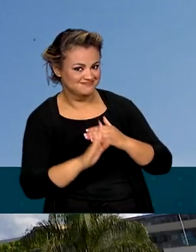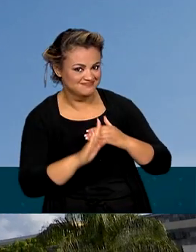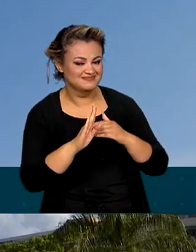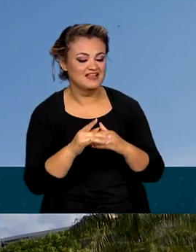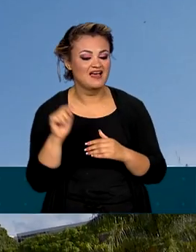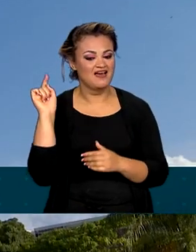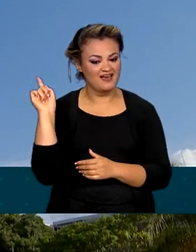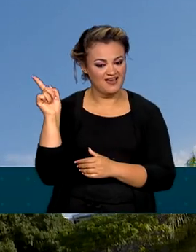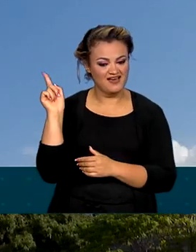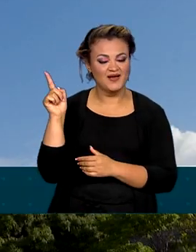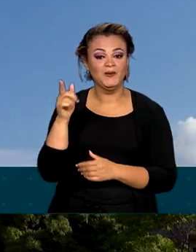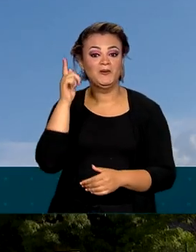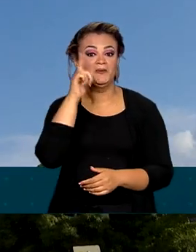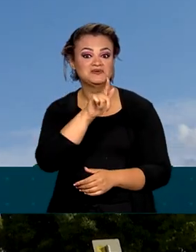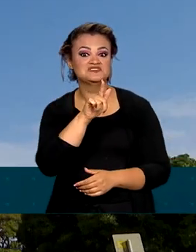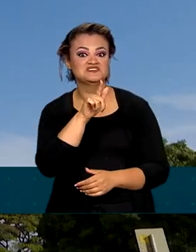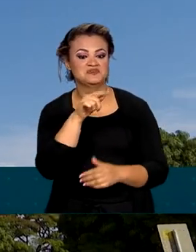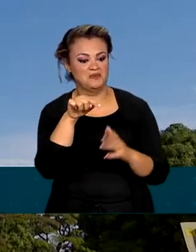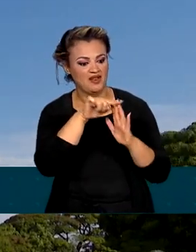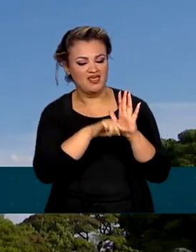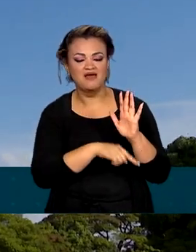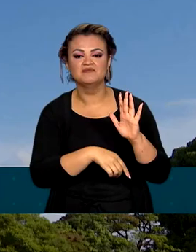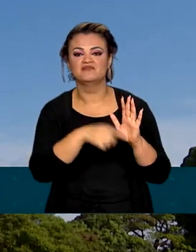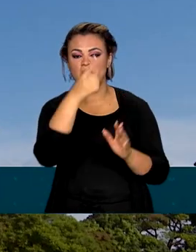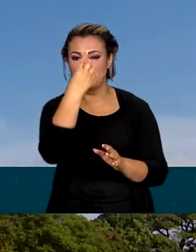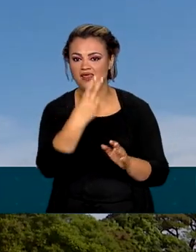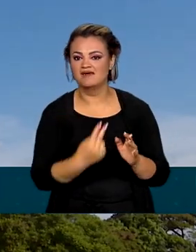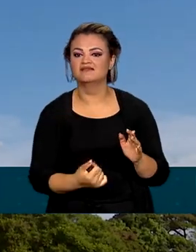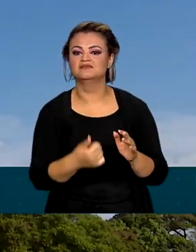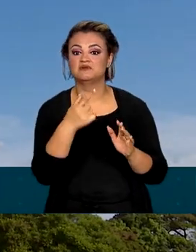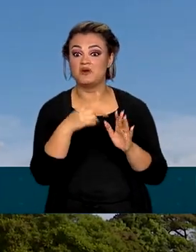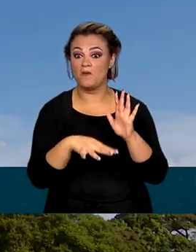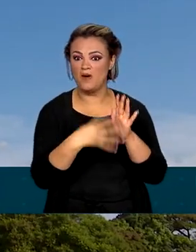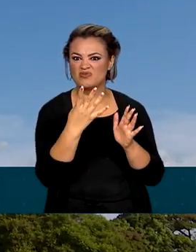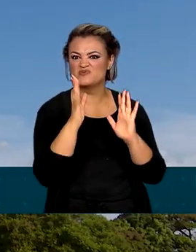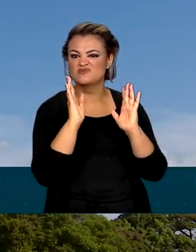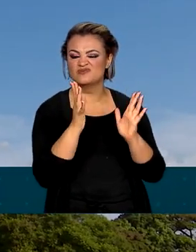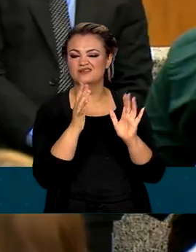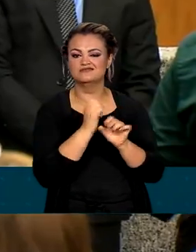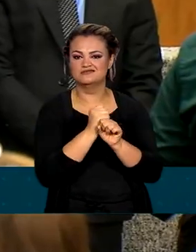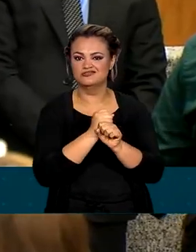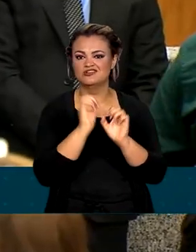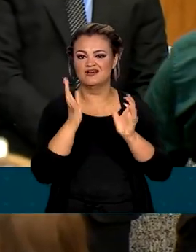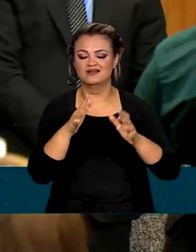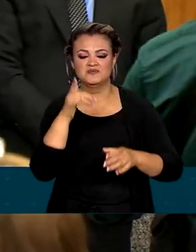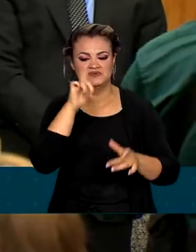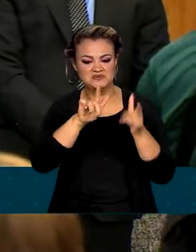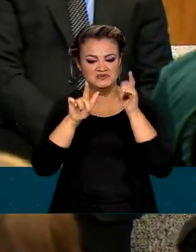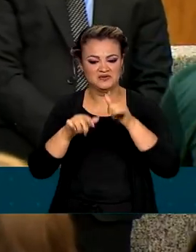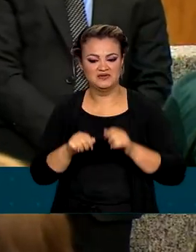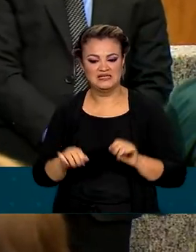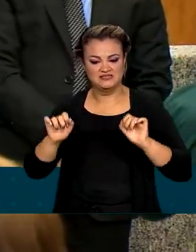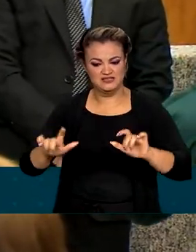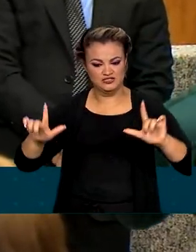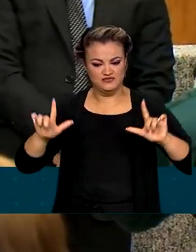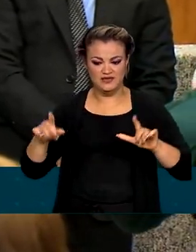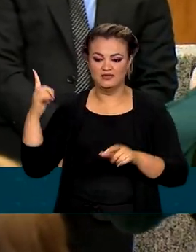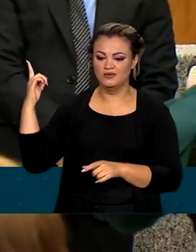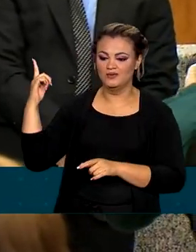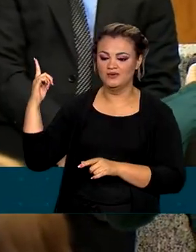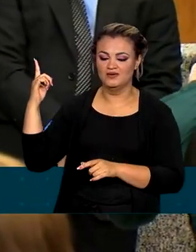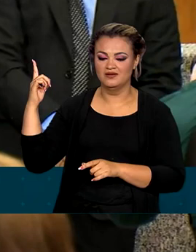Comunicação, ficou entre as primeiras colocadas pelo quarto ano consecutivo. A entrega do certificado